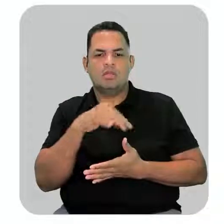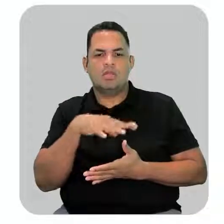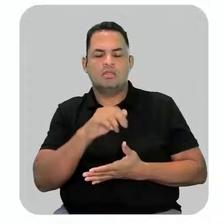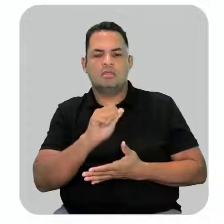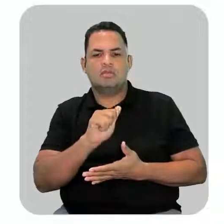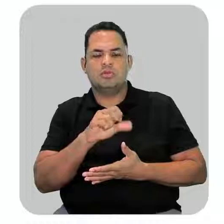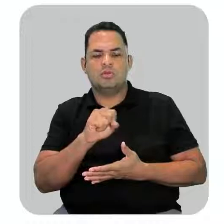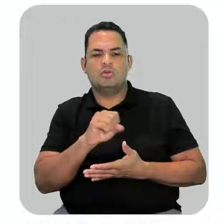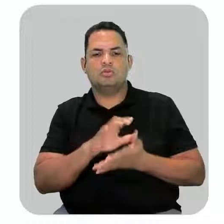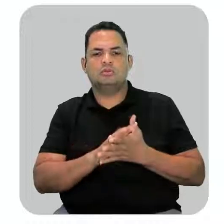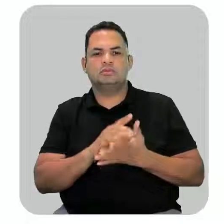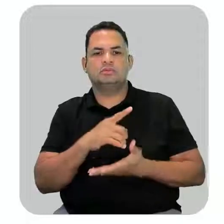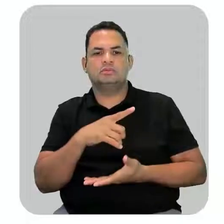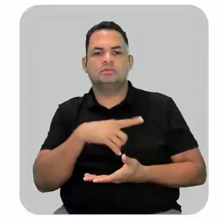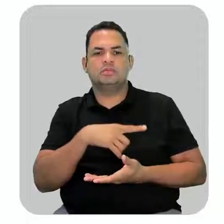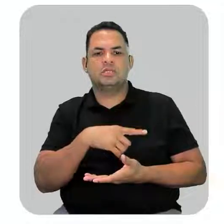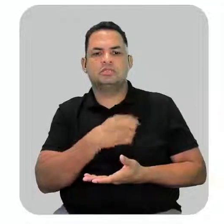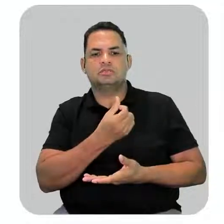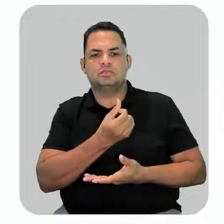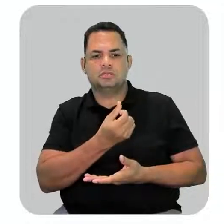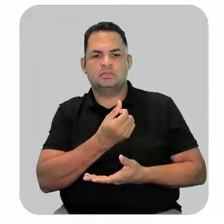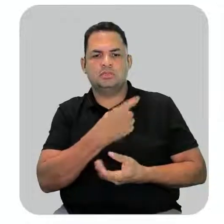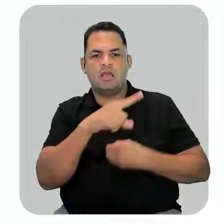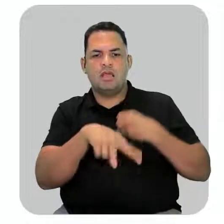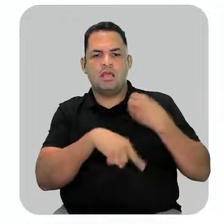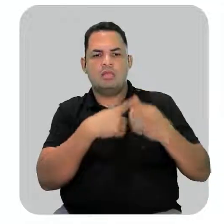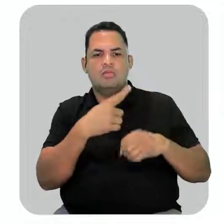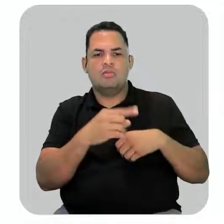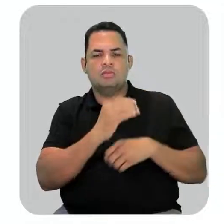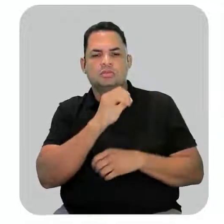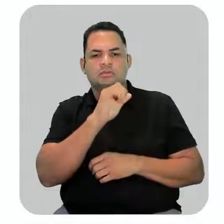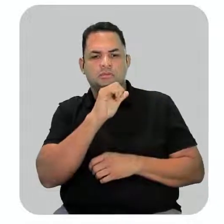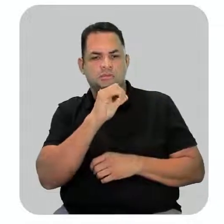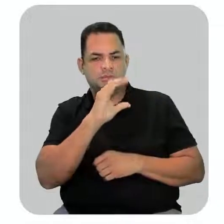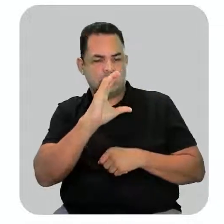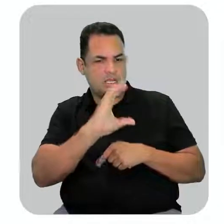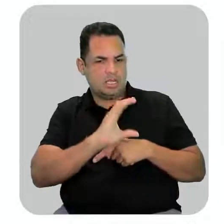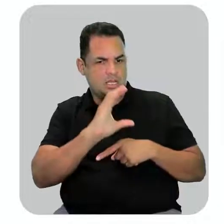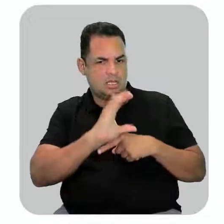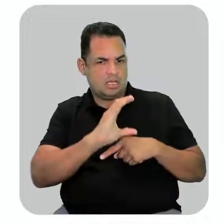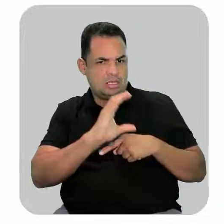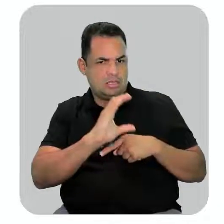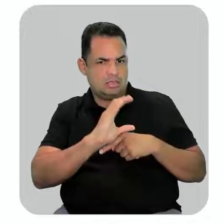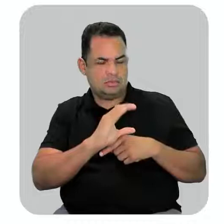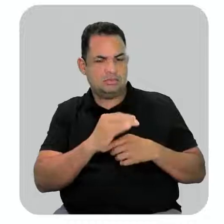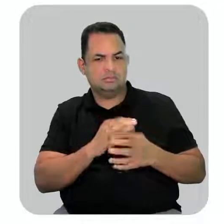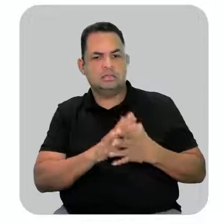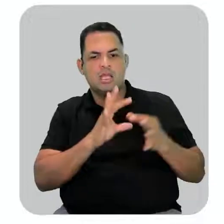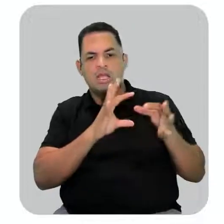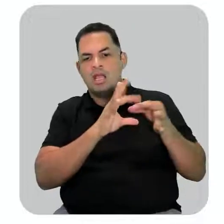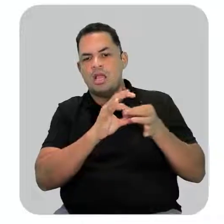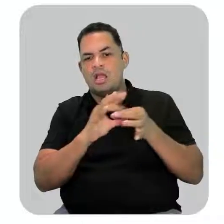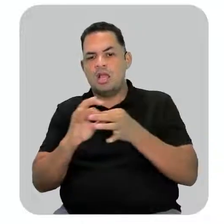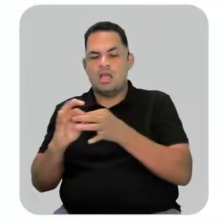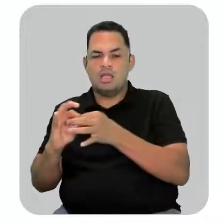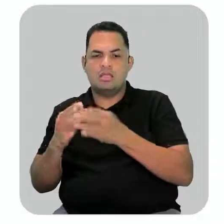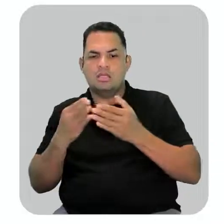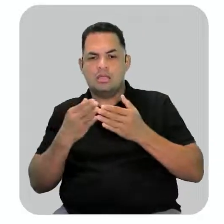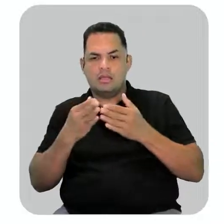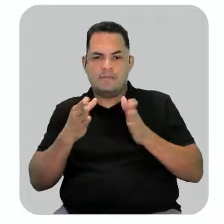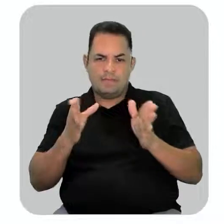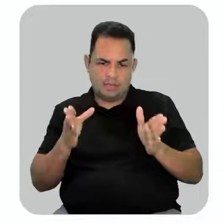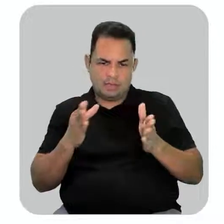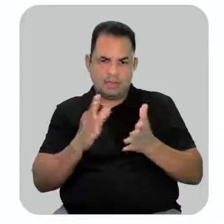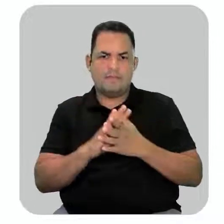seis átomos de carbono de cadeia saturada aberta.